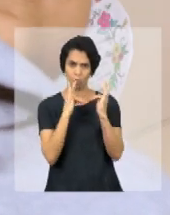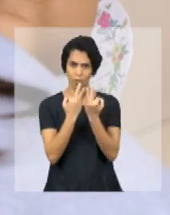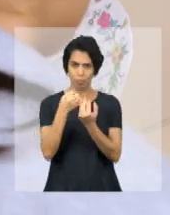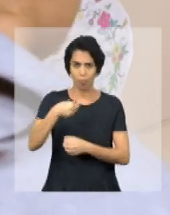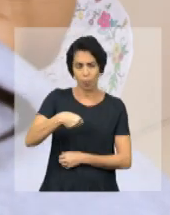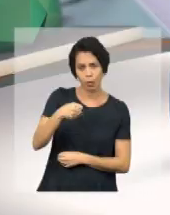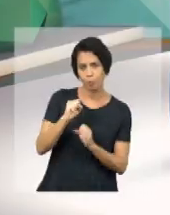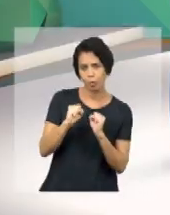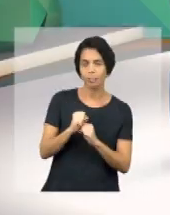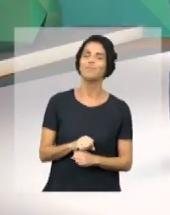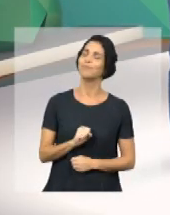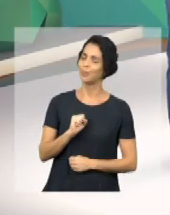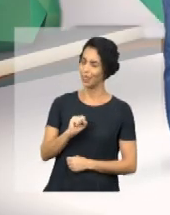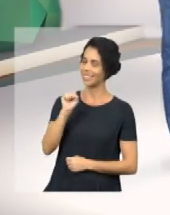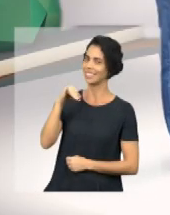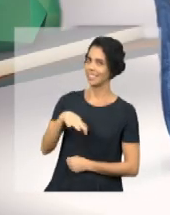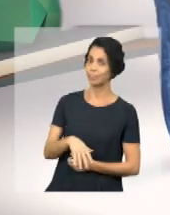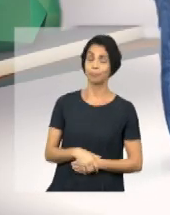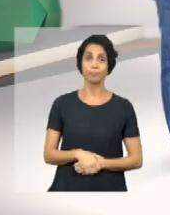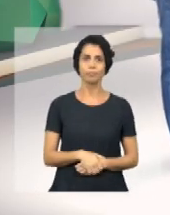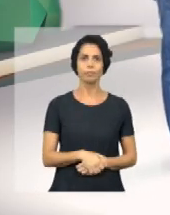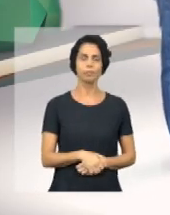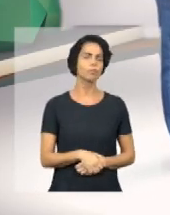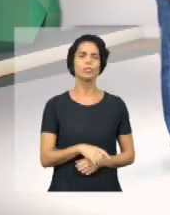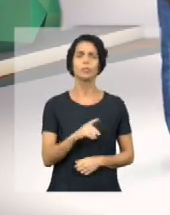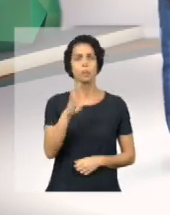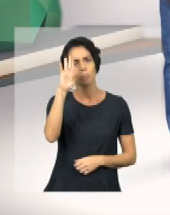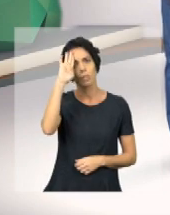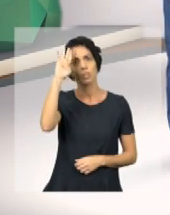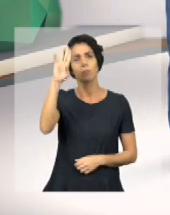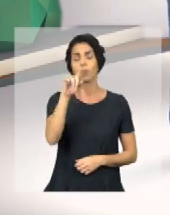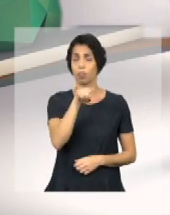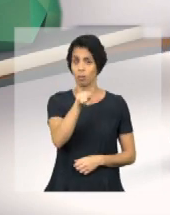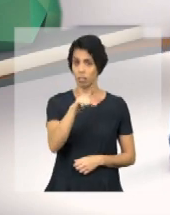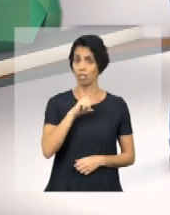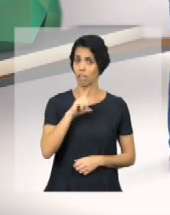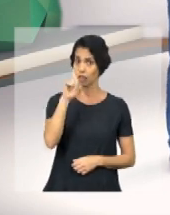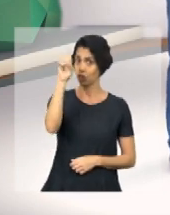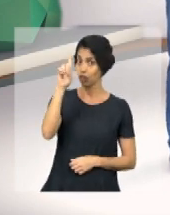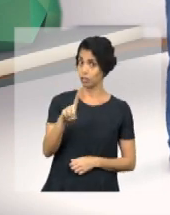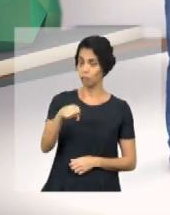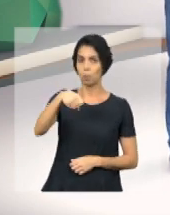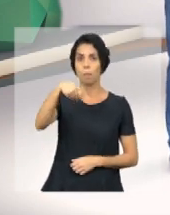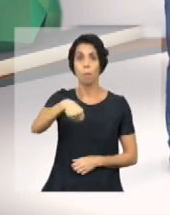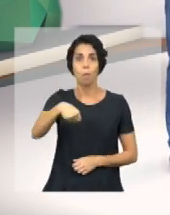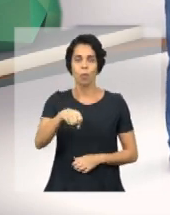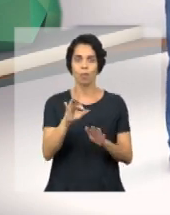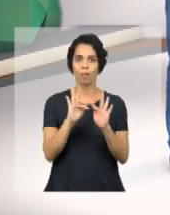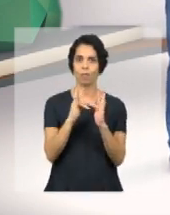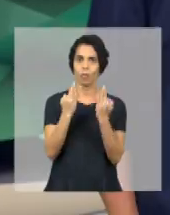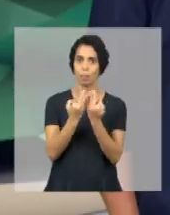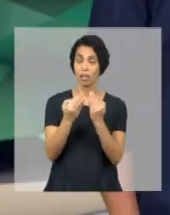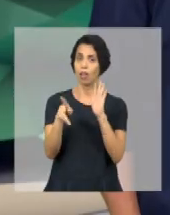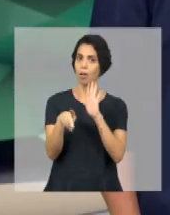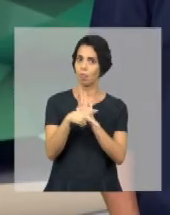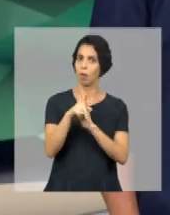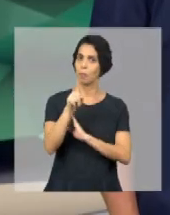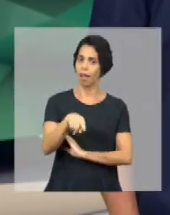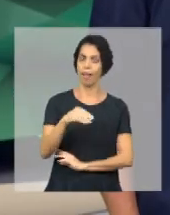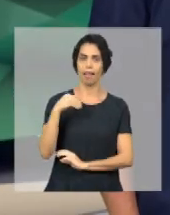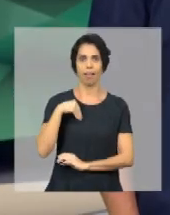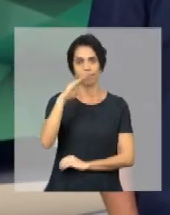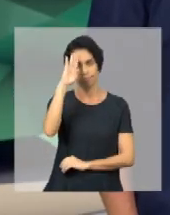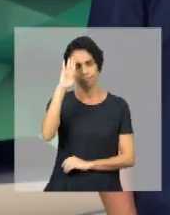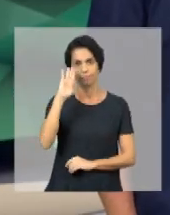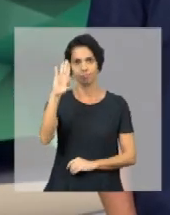Sim, pode. Viviane. critério que define se você tem ou não o direito ao Bolsa Família é a renda. Não importa